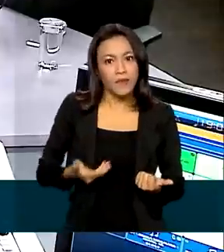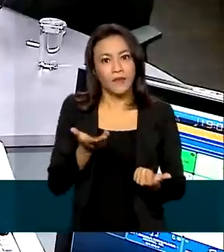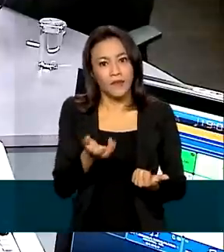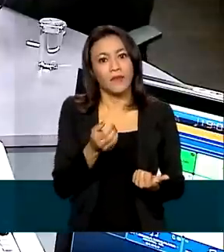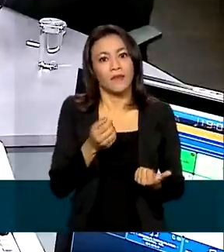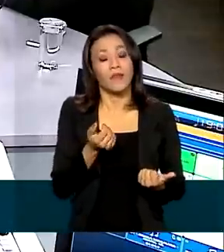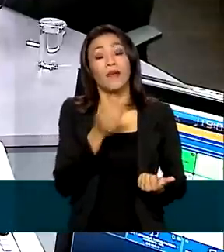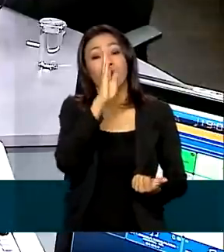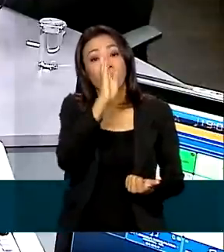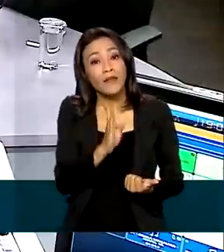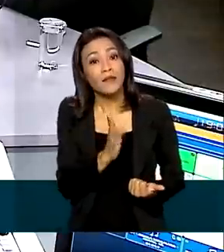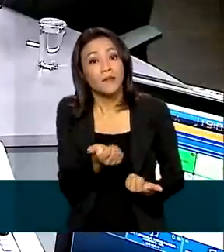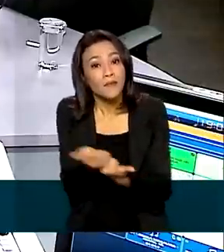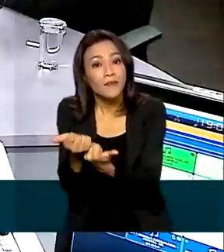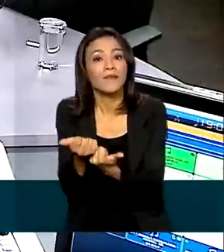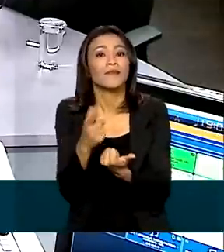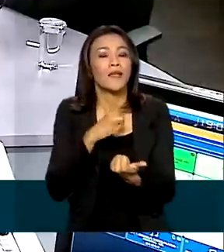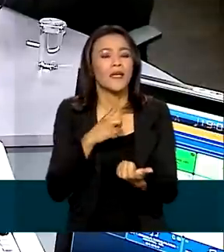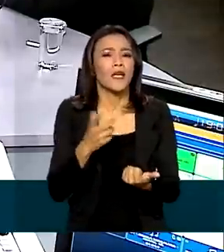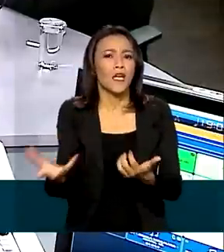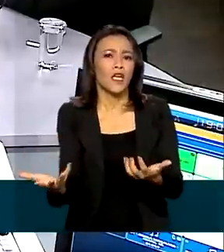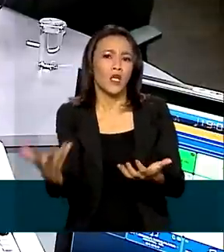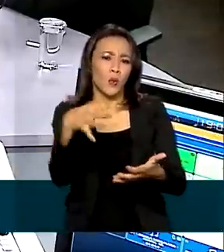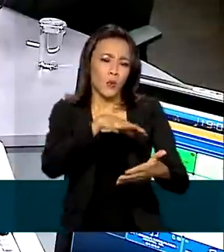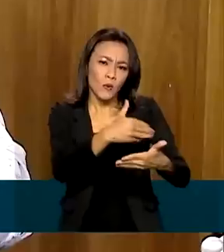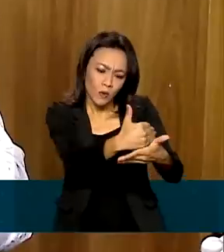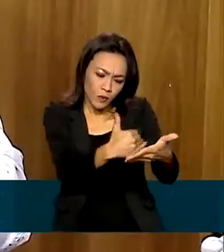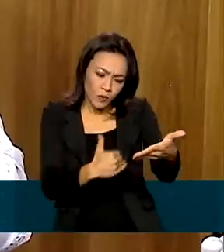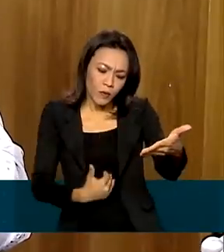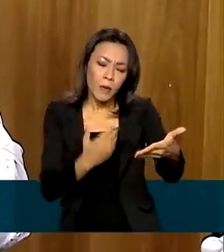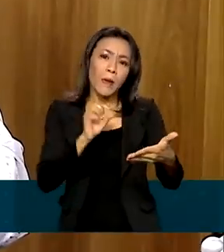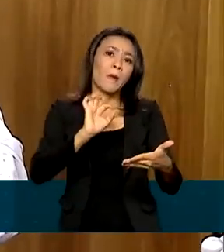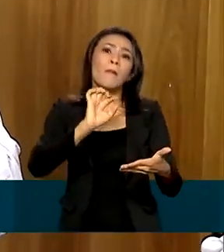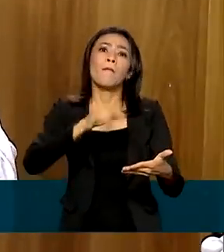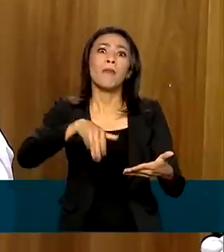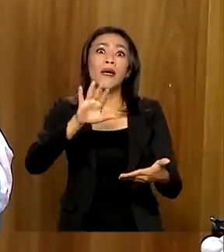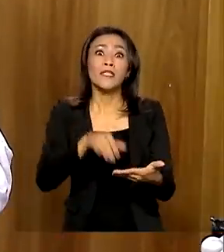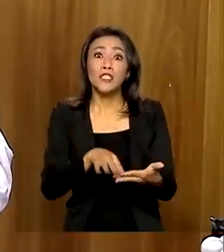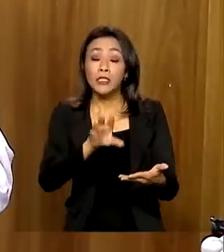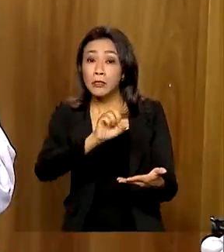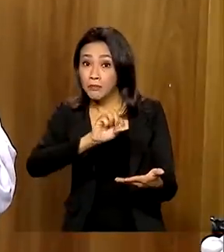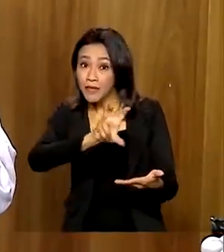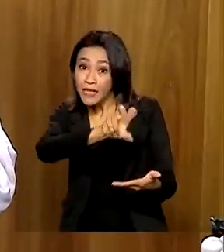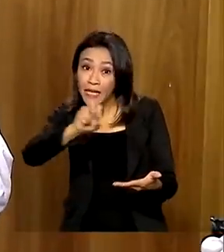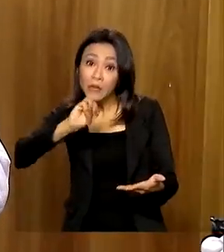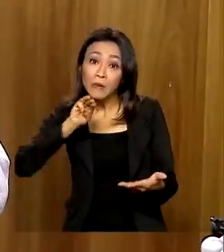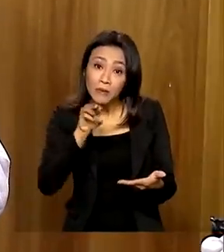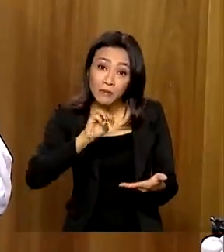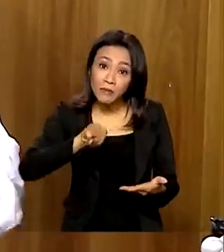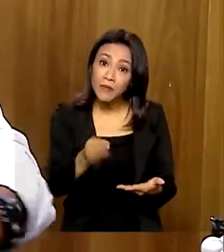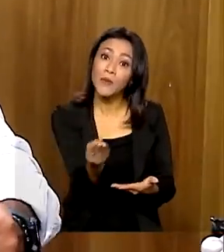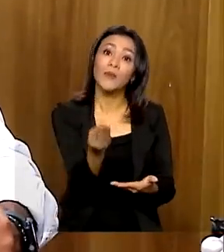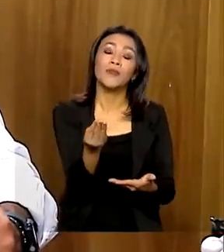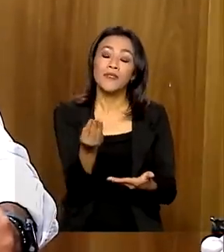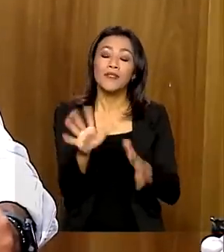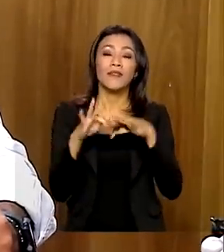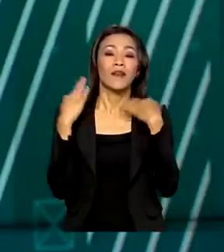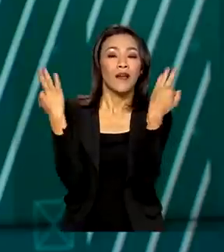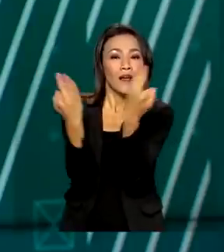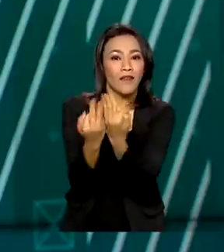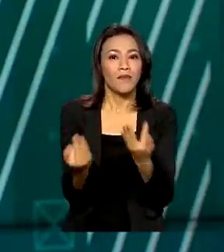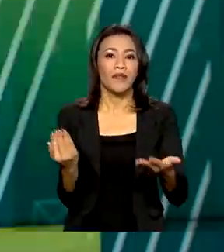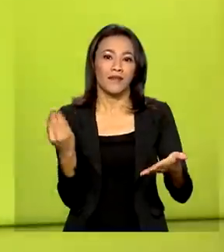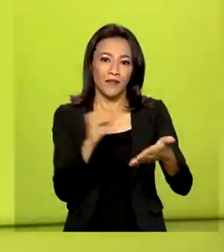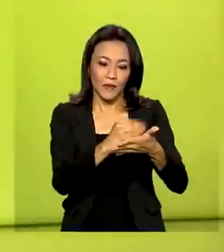vez fazer a inclusão de quase meio milhão de novas famílias, agora no mês de outubro, para não deixar ninguém para trás.